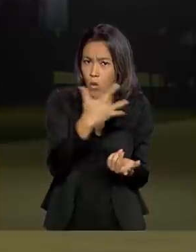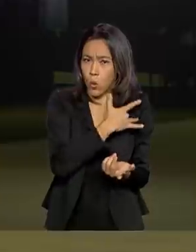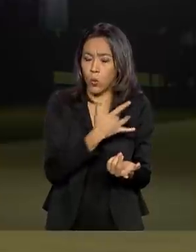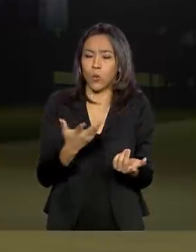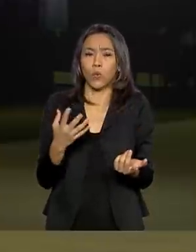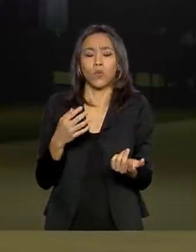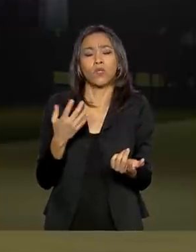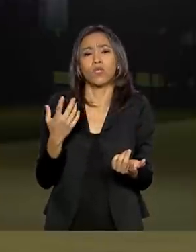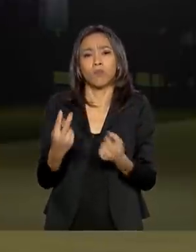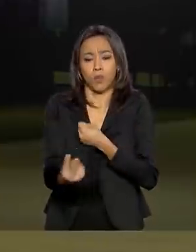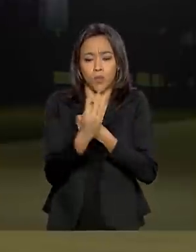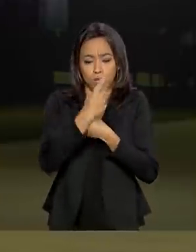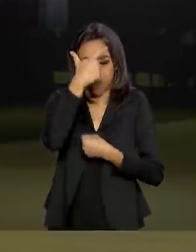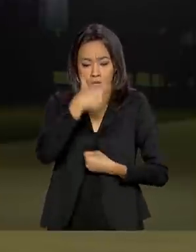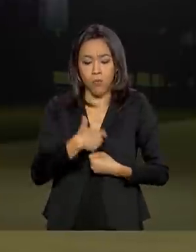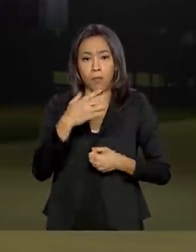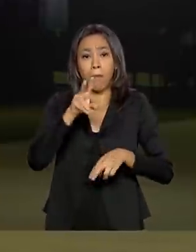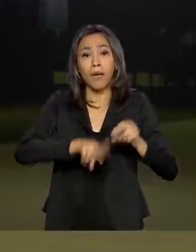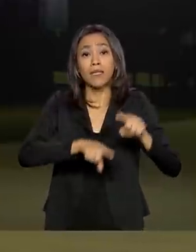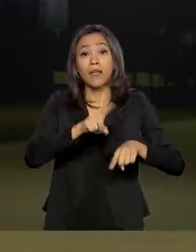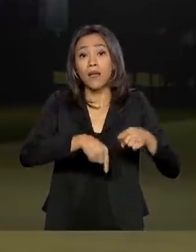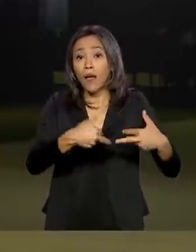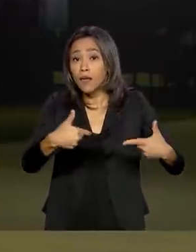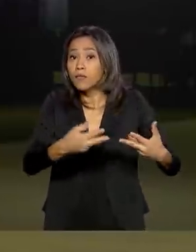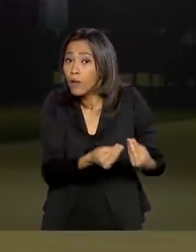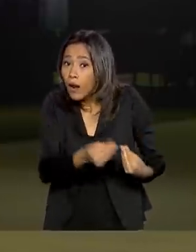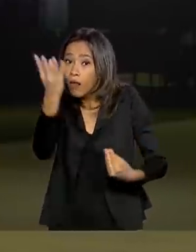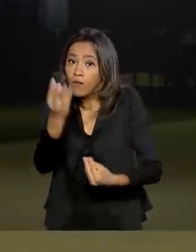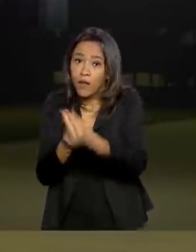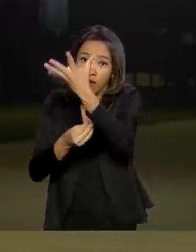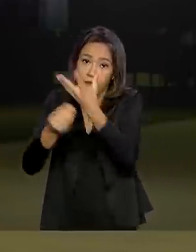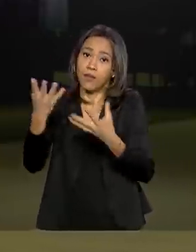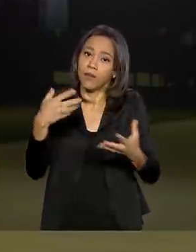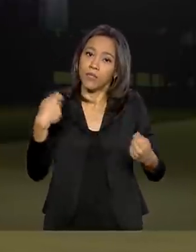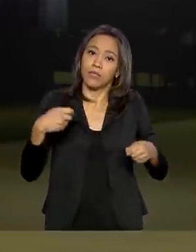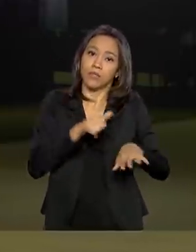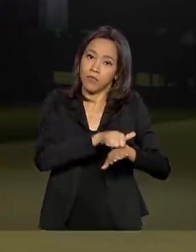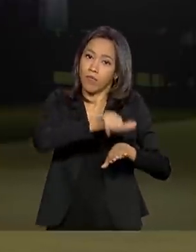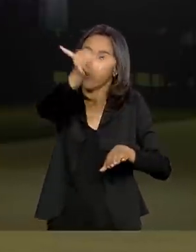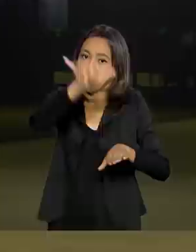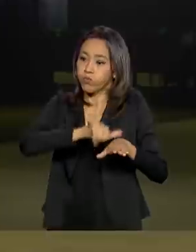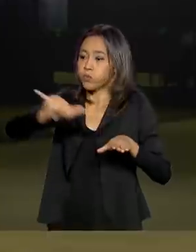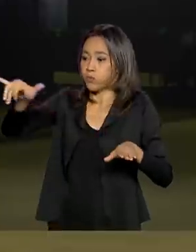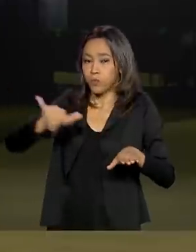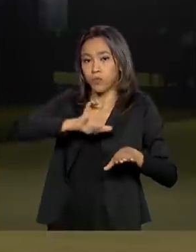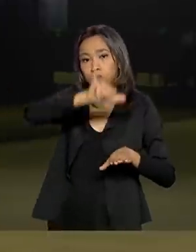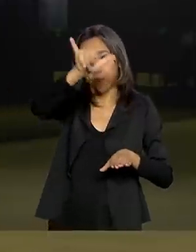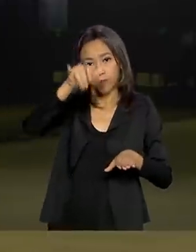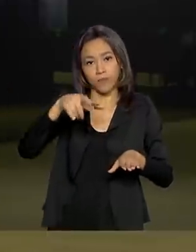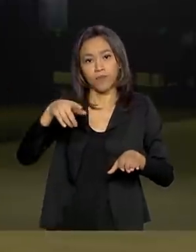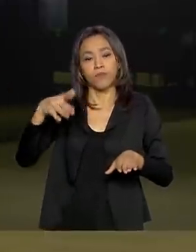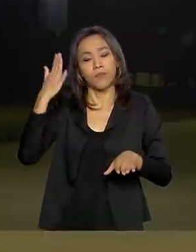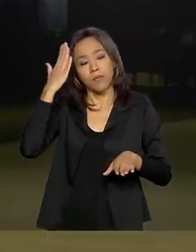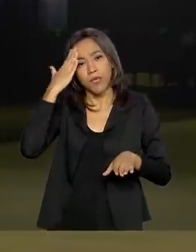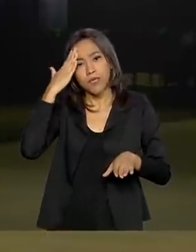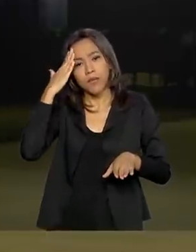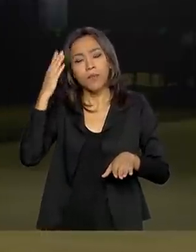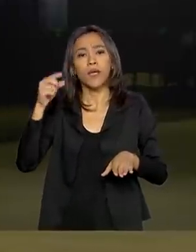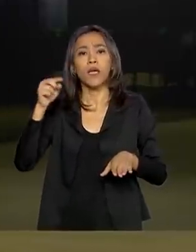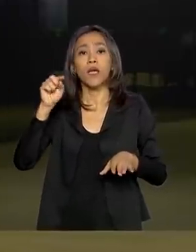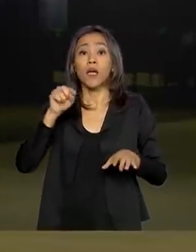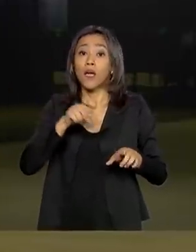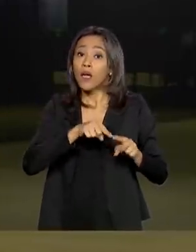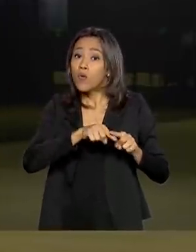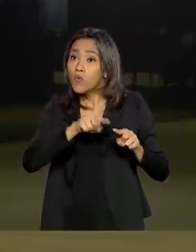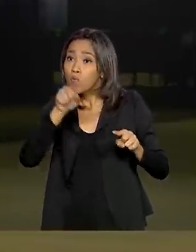profissionais de saúde, nós vamos ter determinadas origens e destinos, Determinadas as